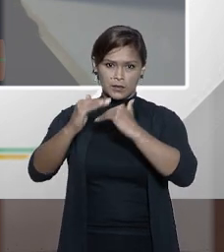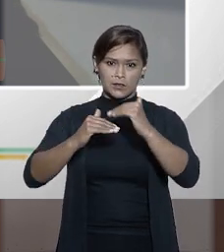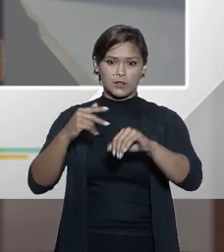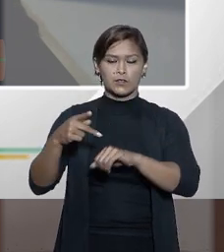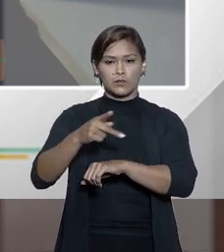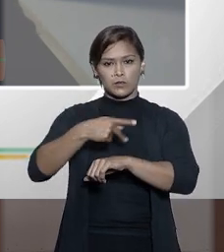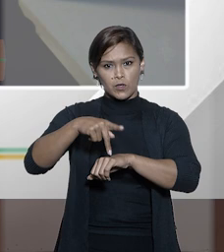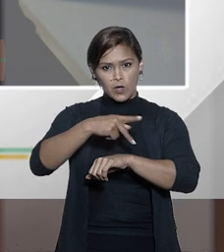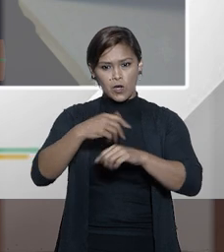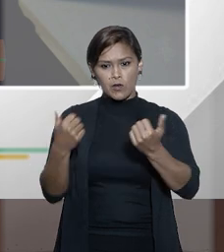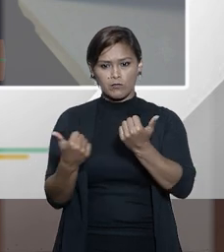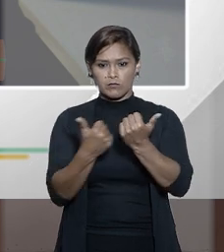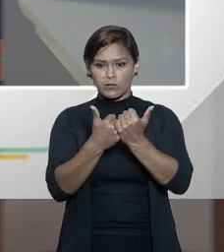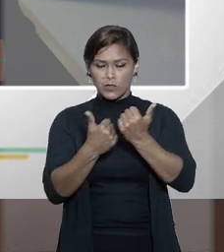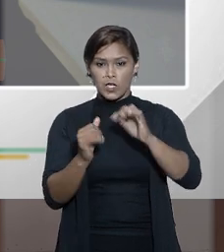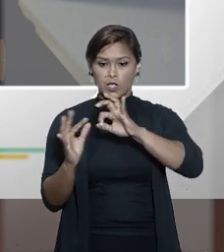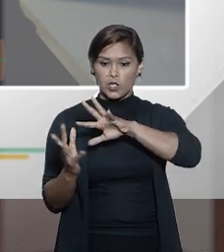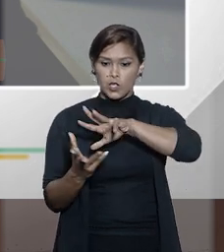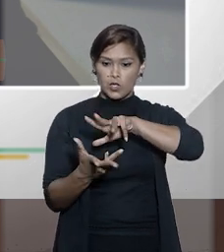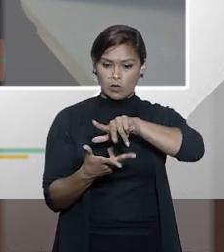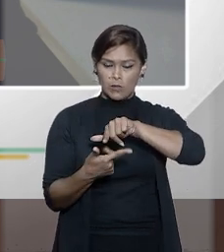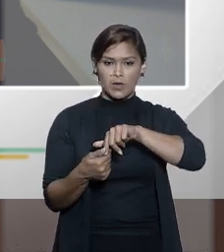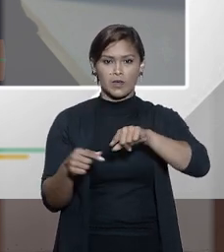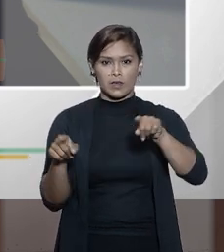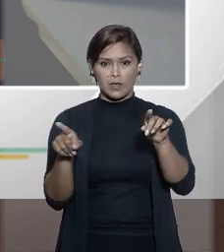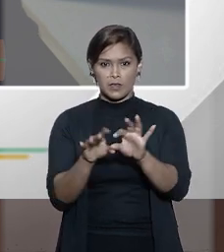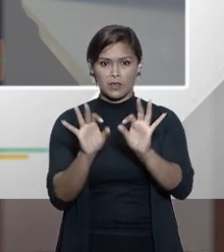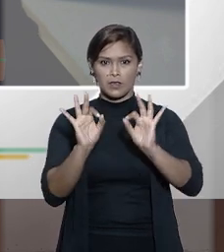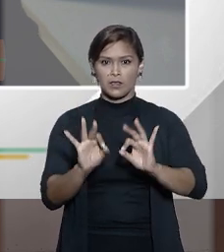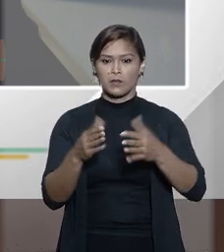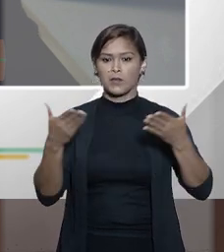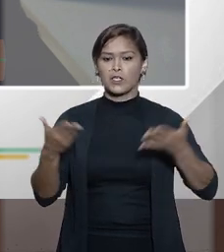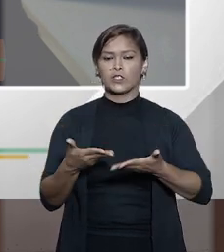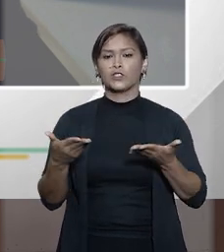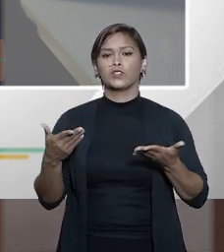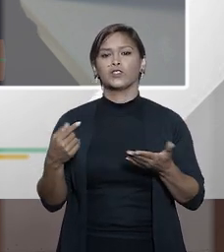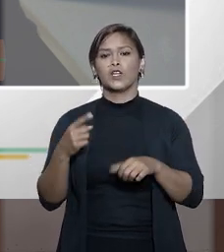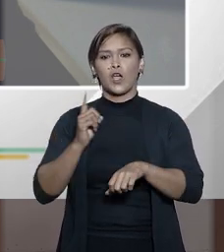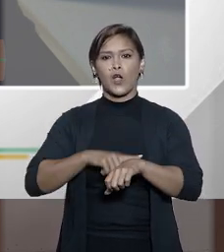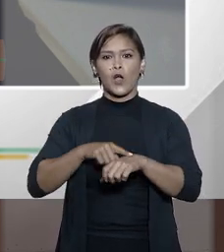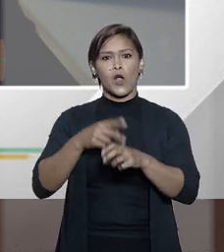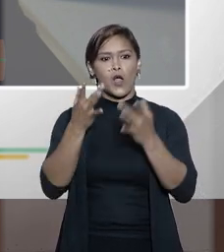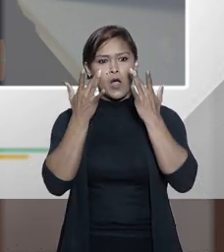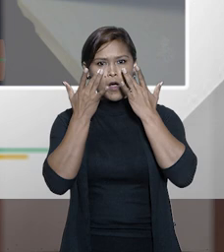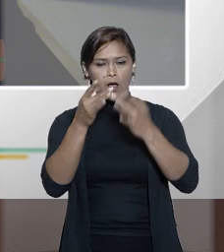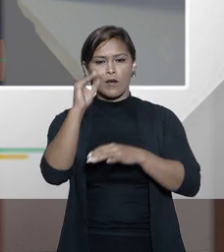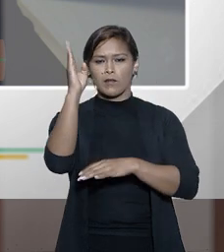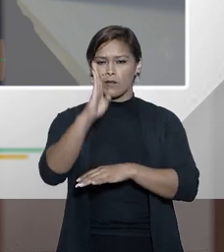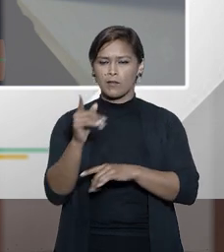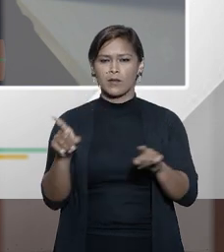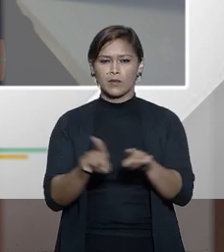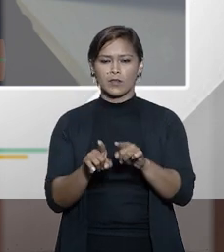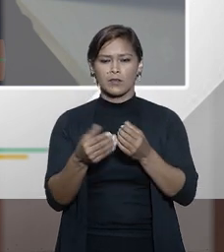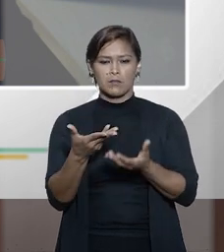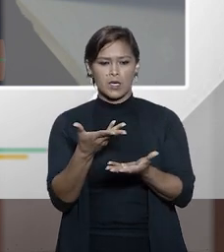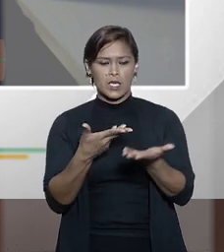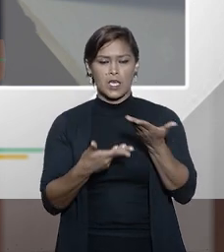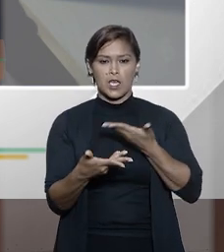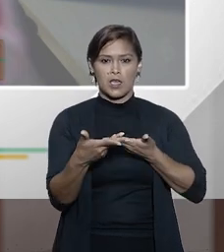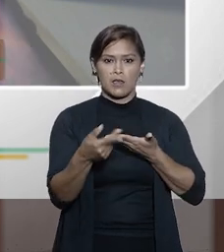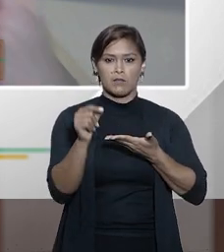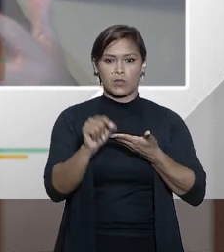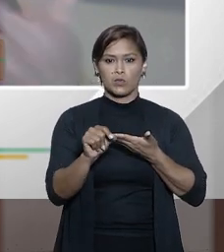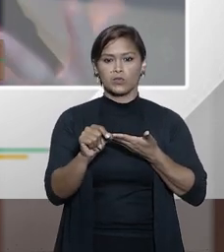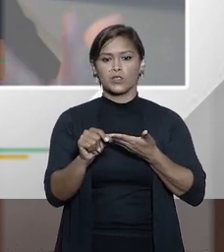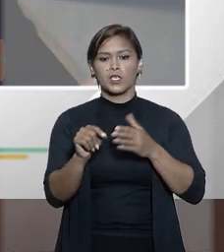a cooperação jurídica internacional no planeta e já é hora de o Brasil prestar atenção a esse princípio do reconhecimento mútuo já que ele